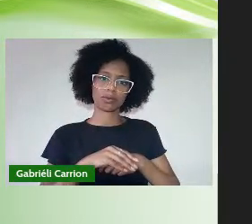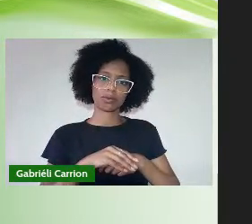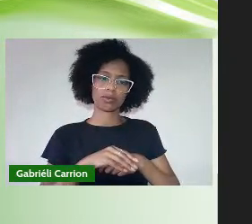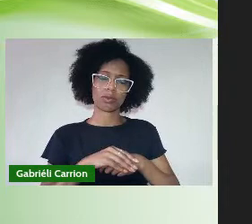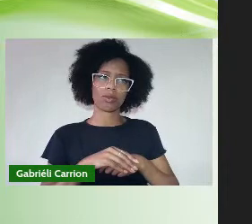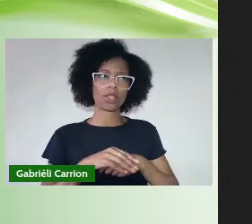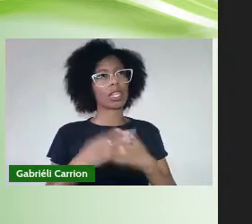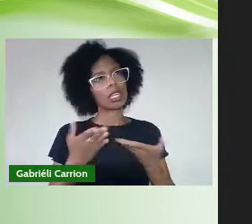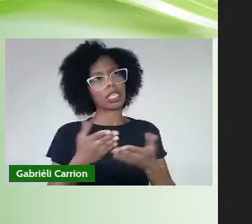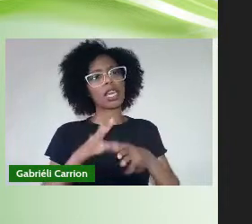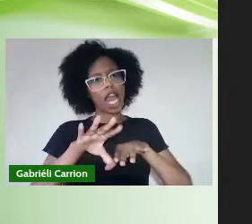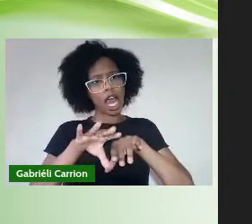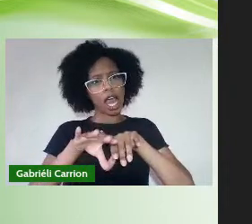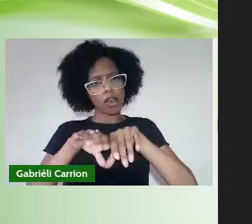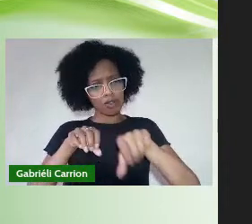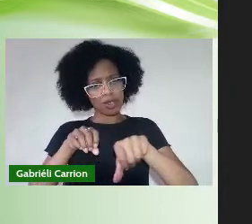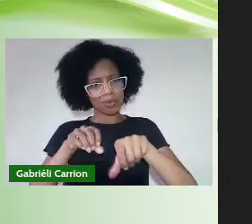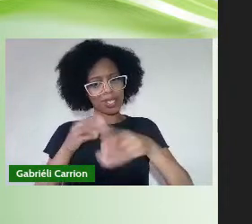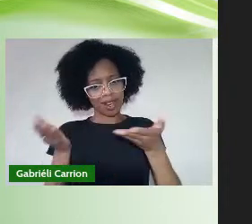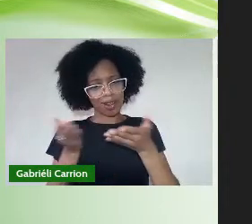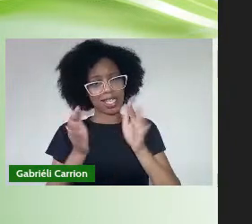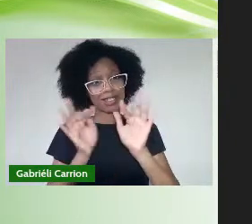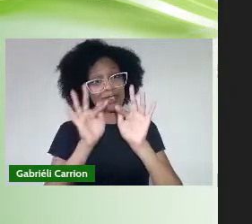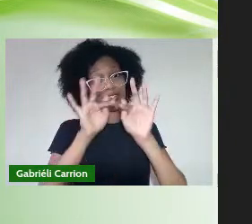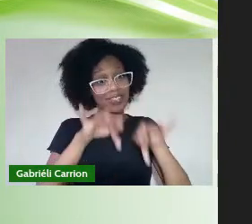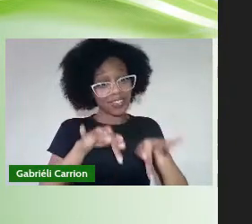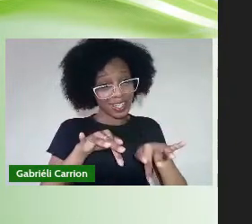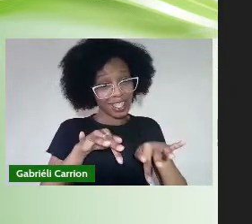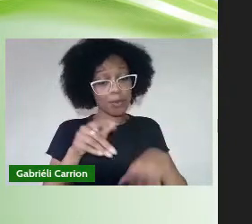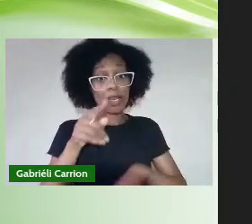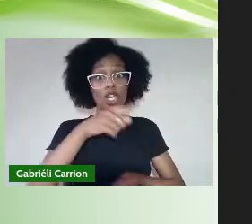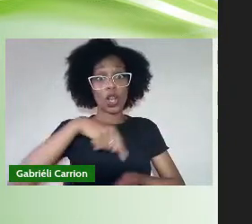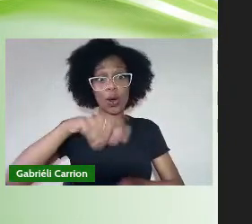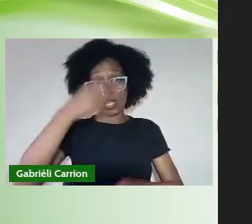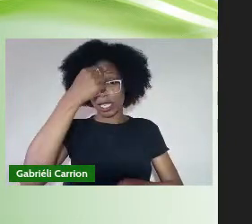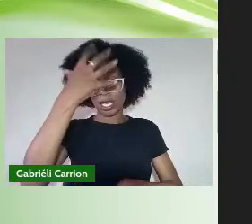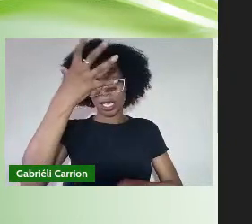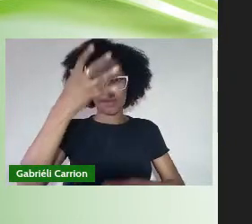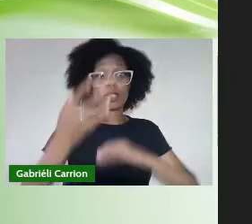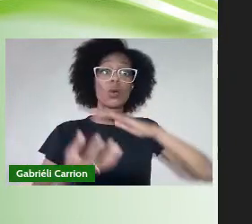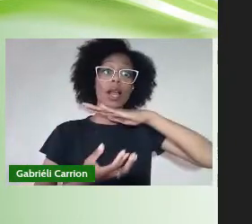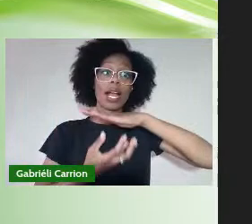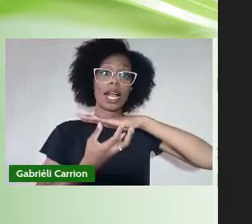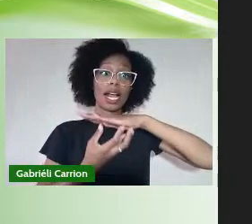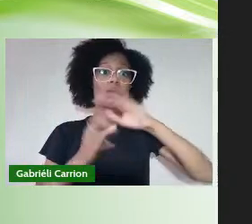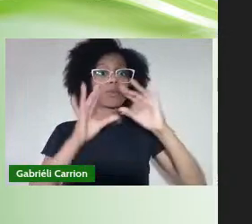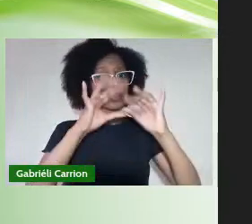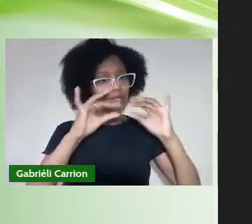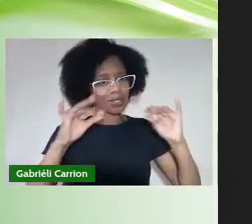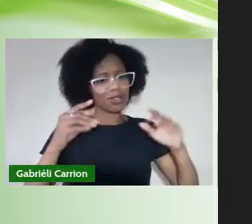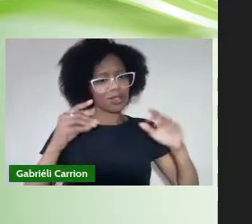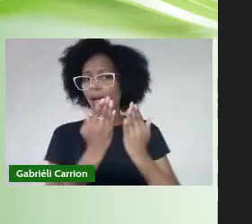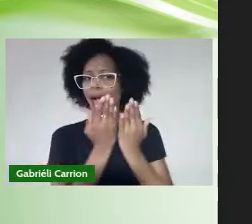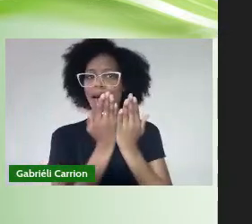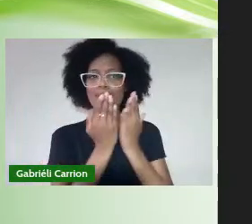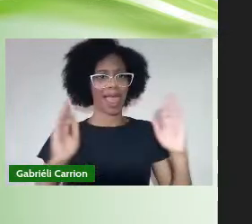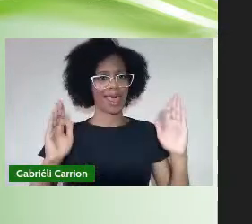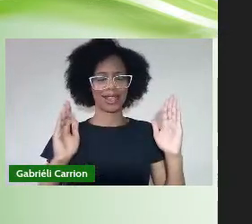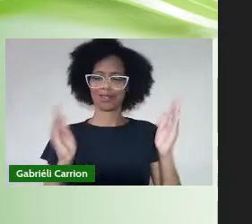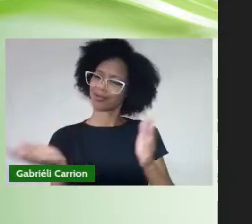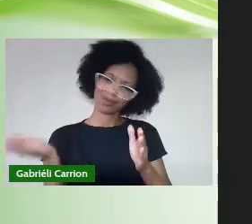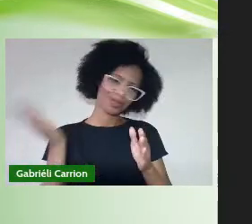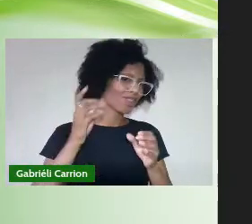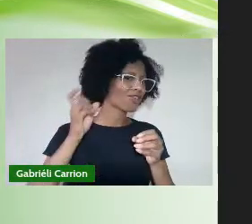encerra Aqui E que nós Unipampa E nós Campo Jaguarão Continuaremos De portas Abertas Para que vocês